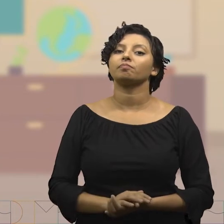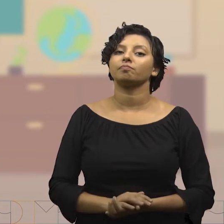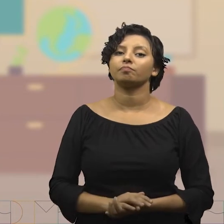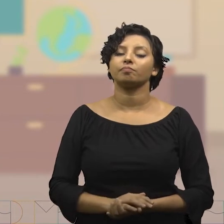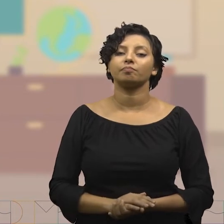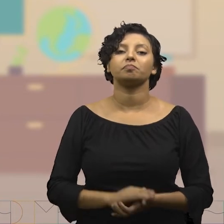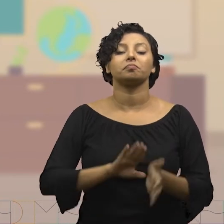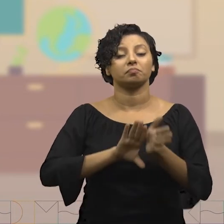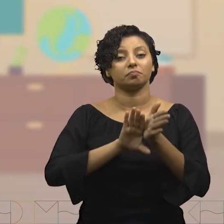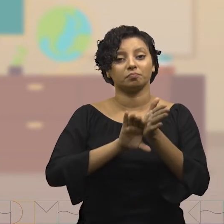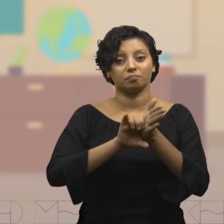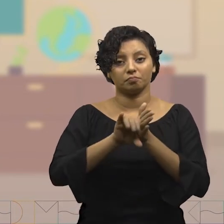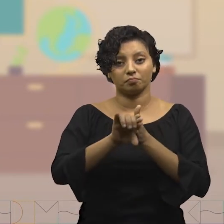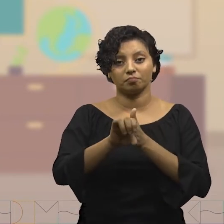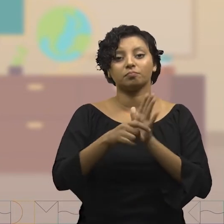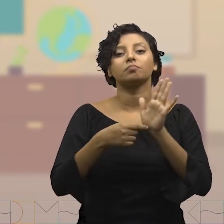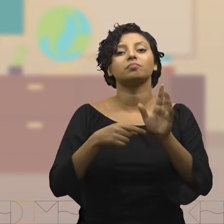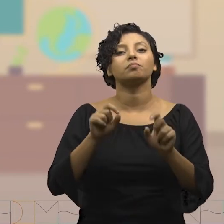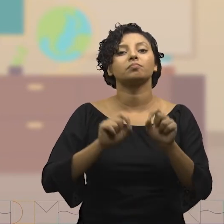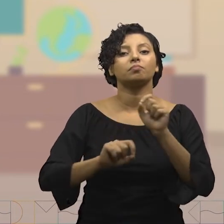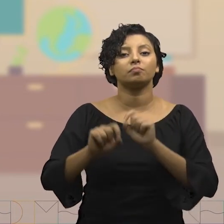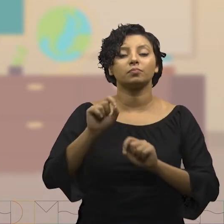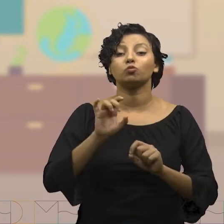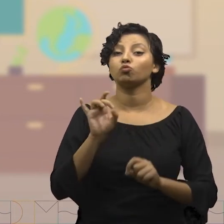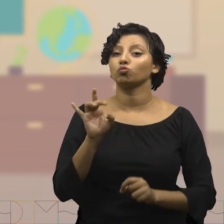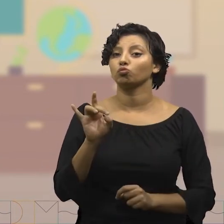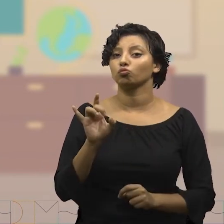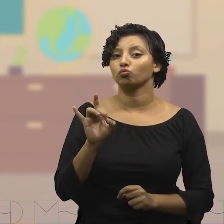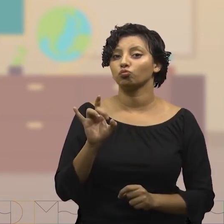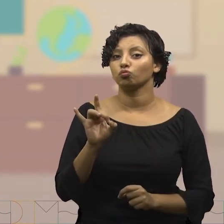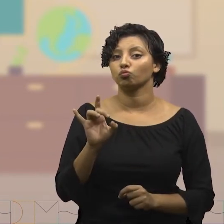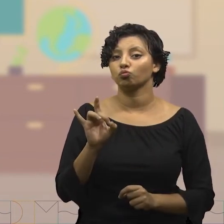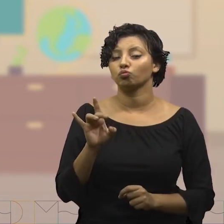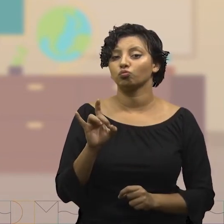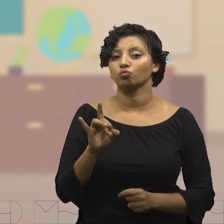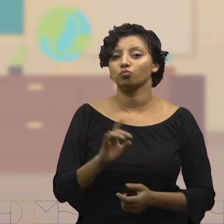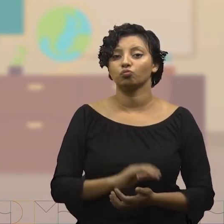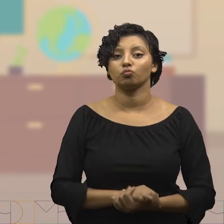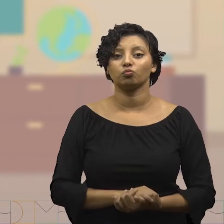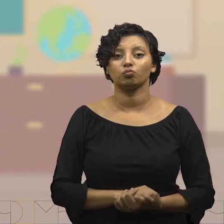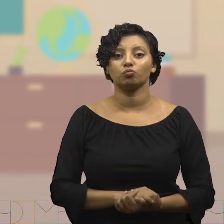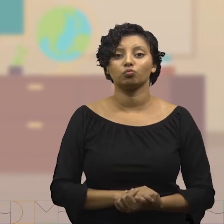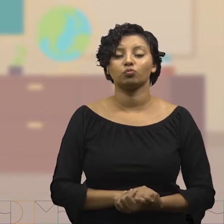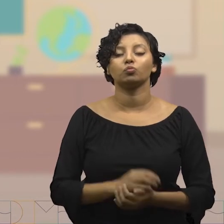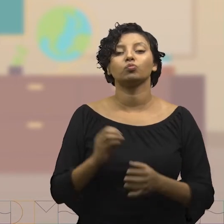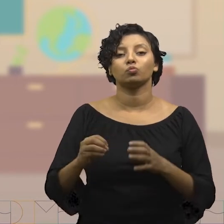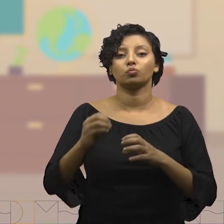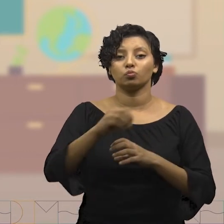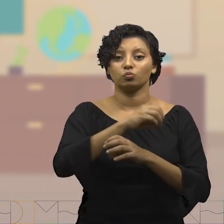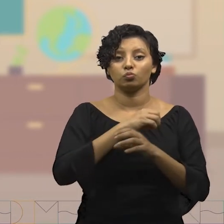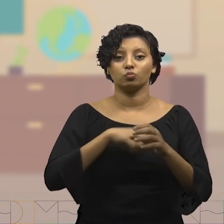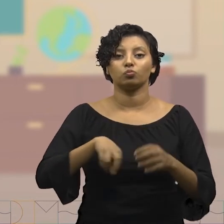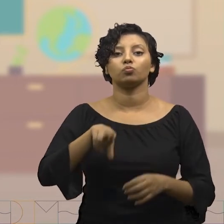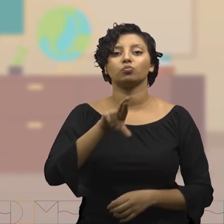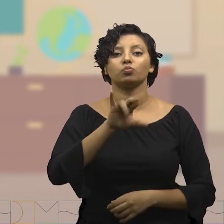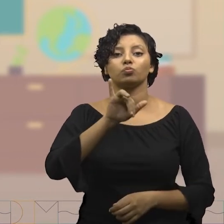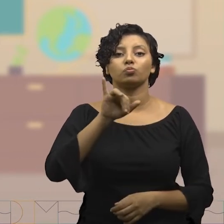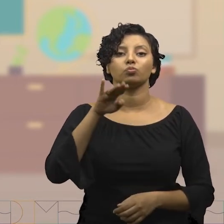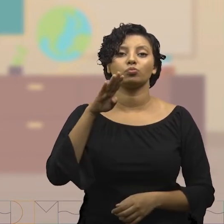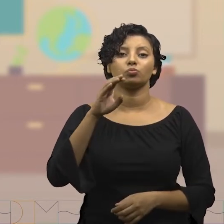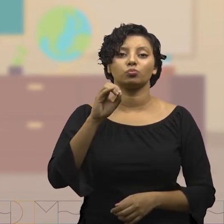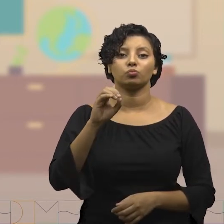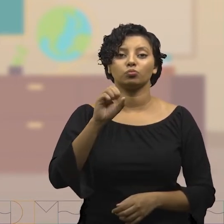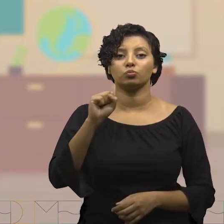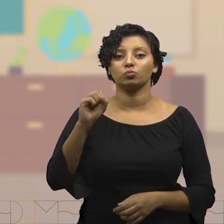As bactérias apresentam apenas as organelas ribossomos,